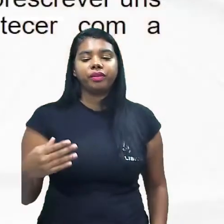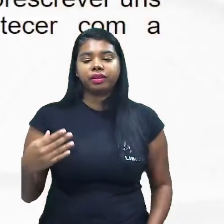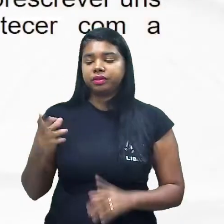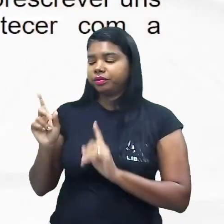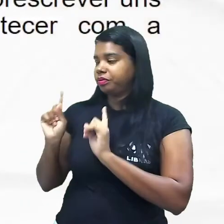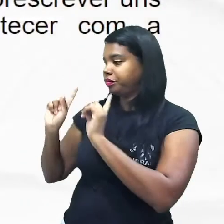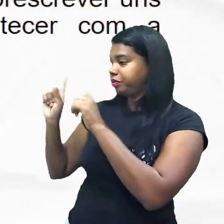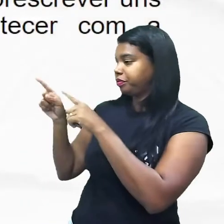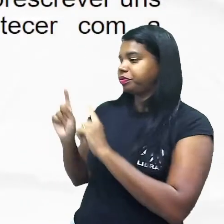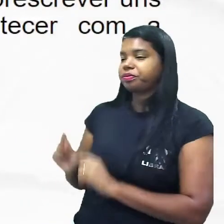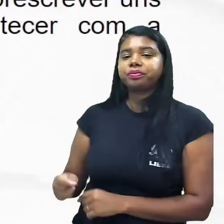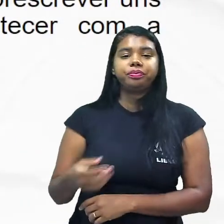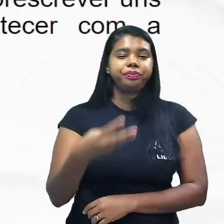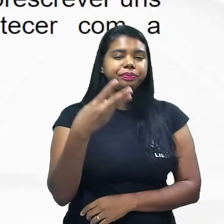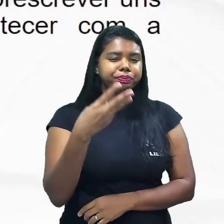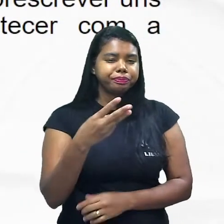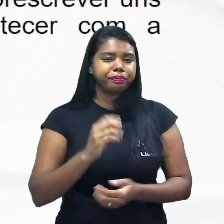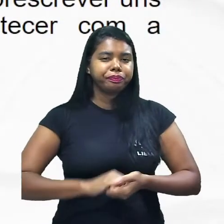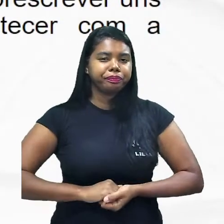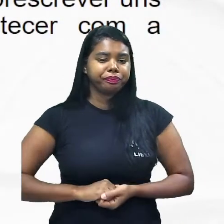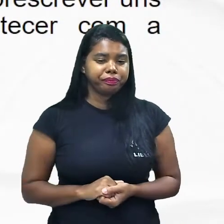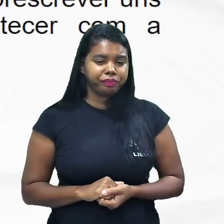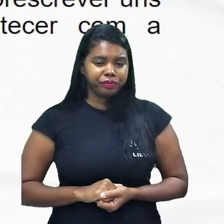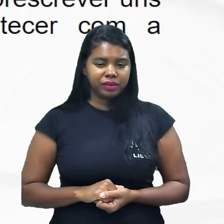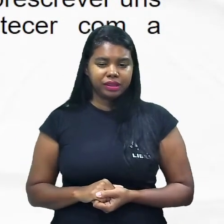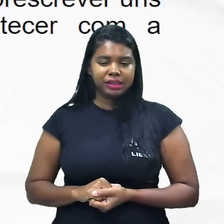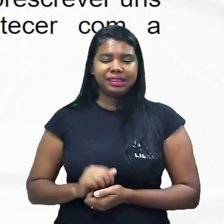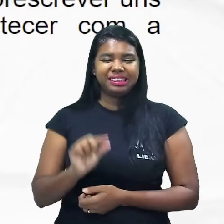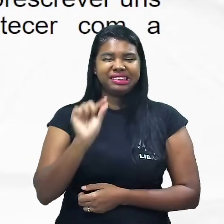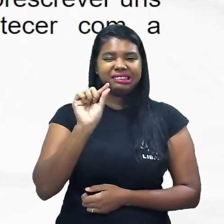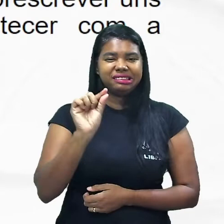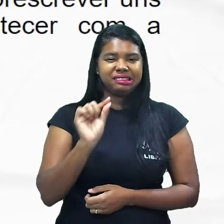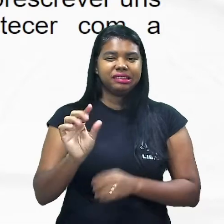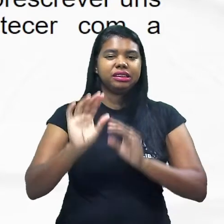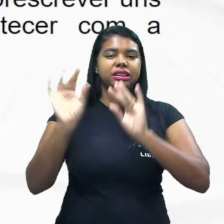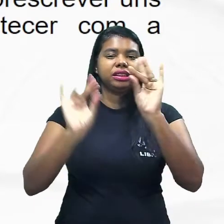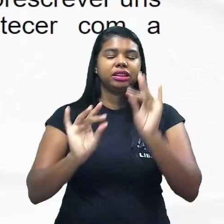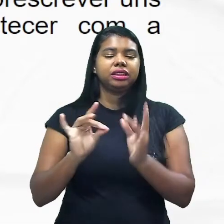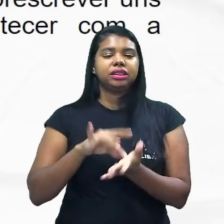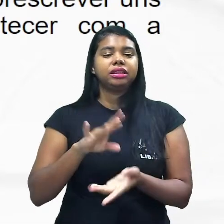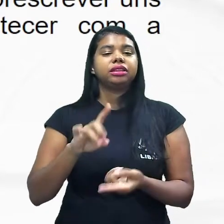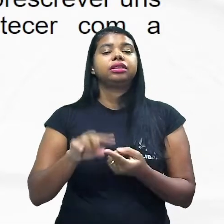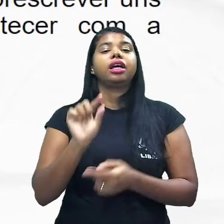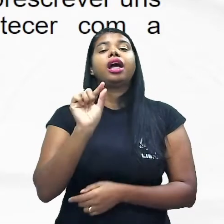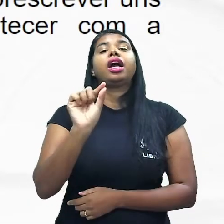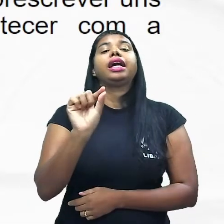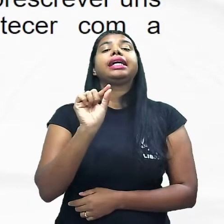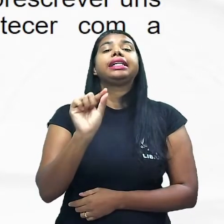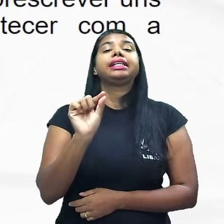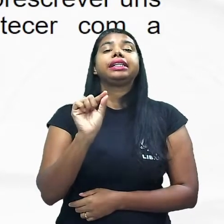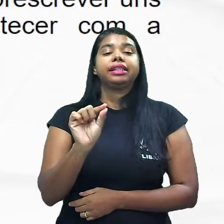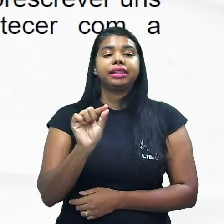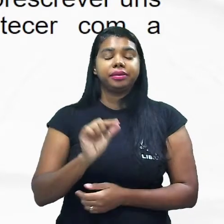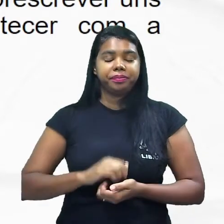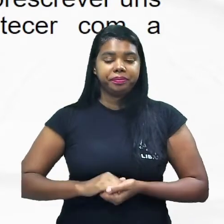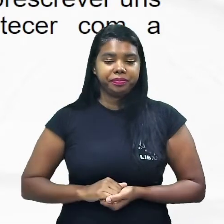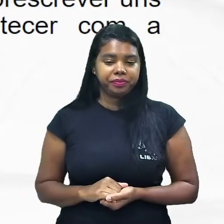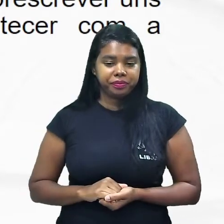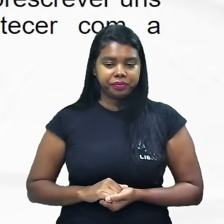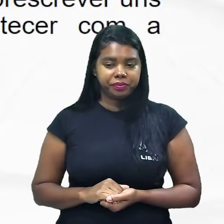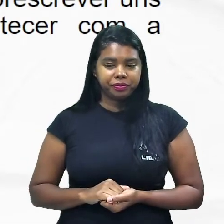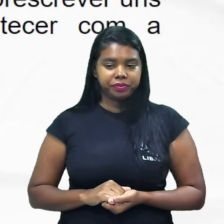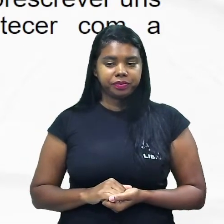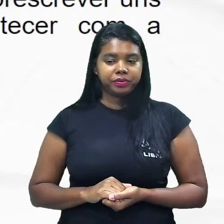seguinte o médico oftalmologista que é um especialista veja que é um especialista ele